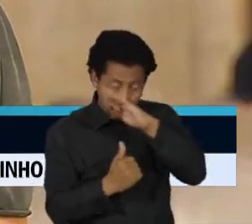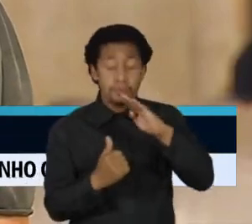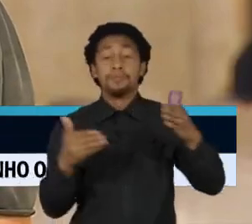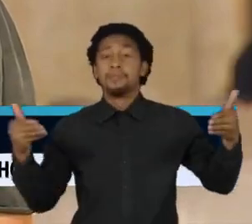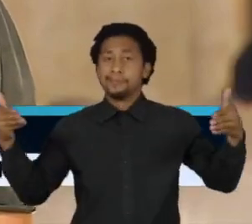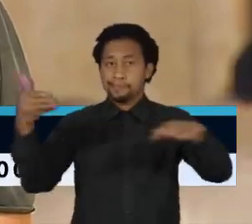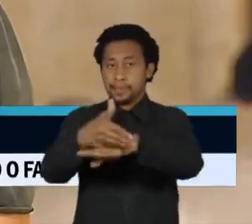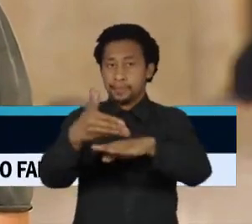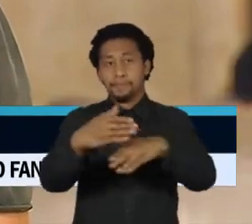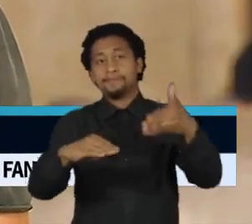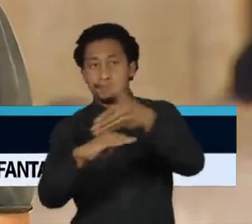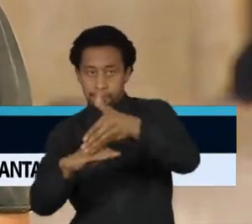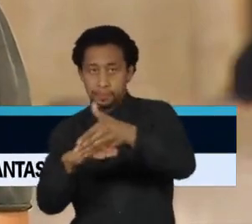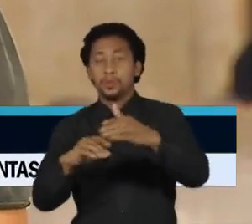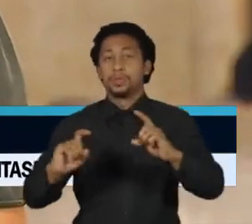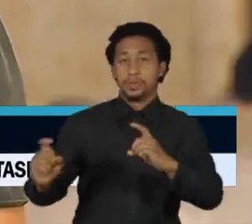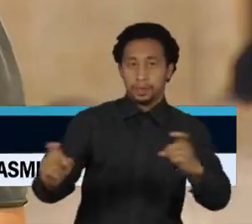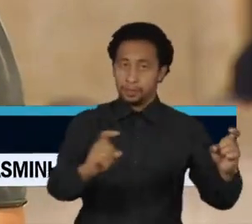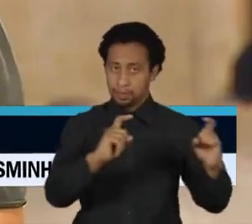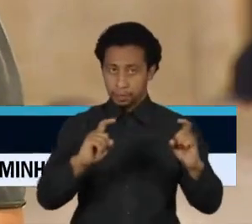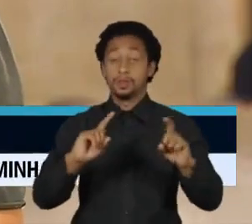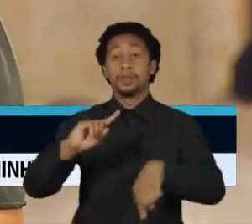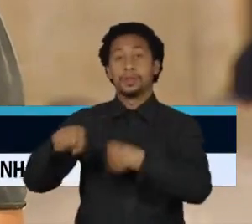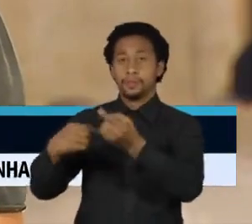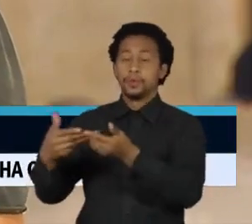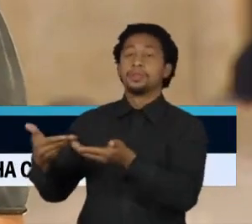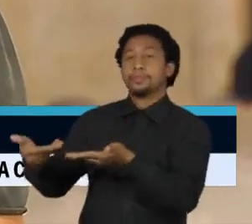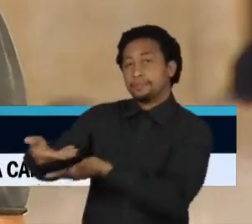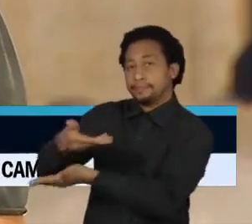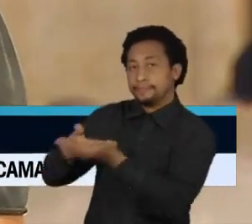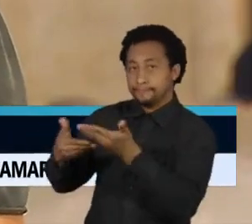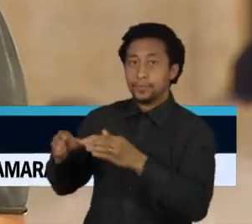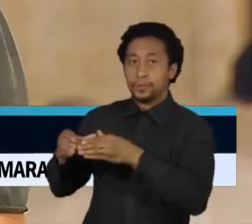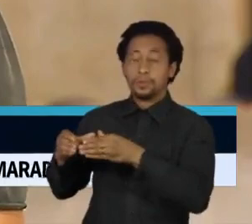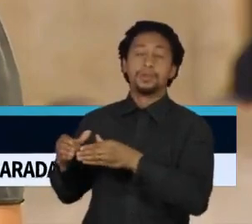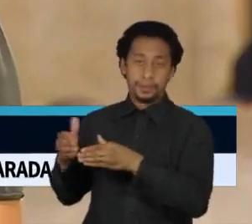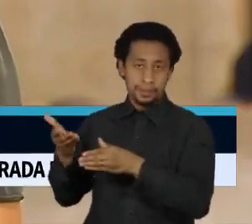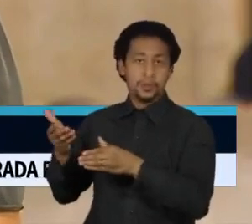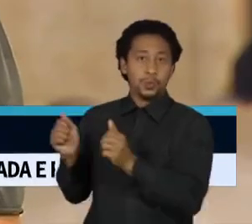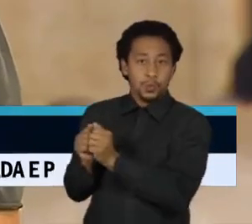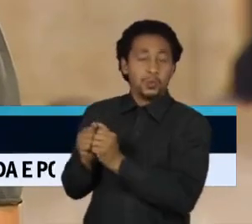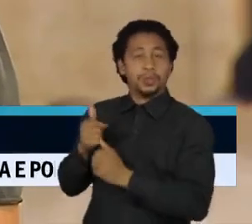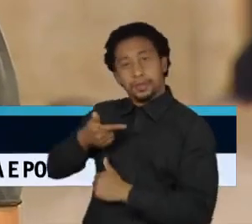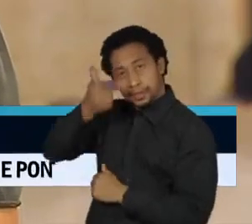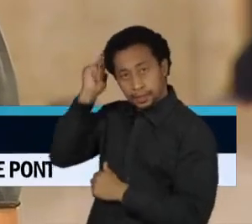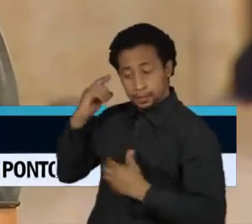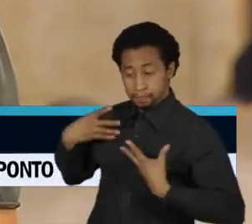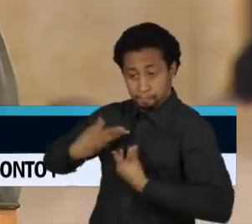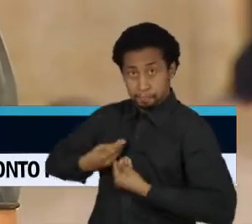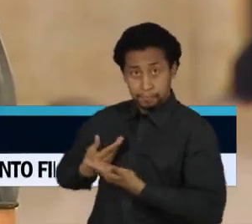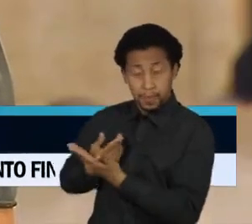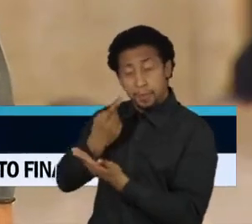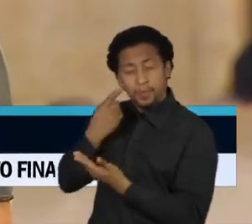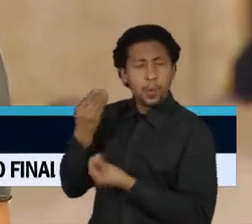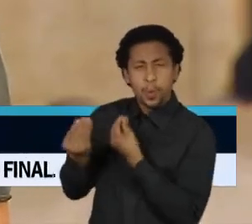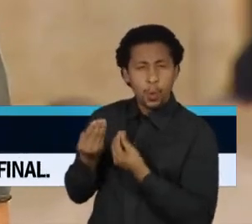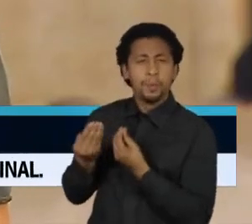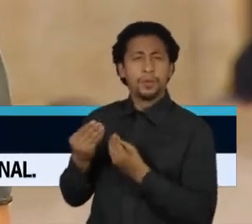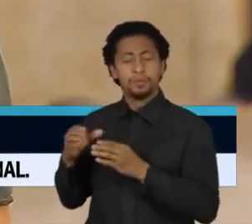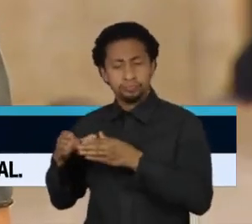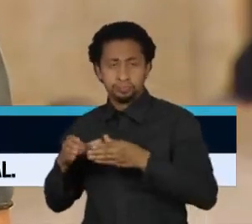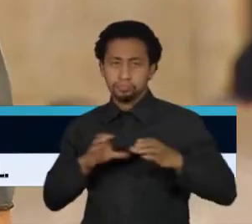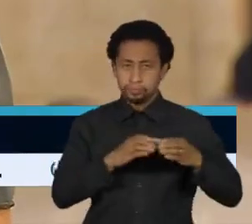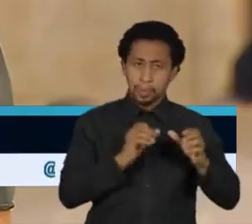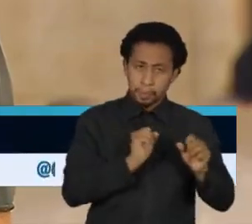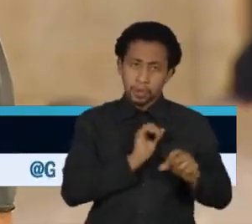Depois, se reuniram com o Alexandre de Moraes para discutirem como os dois lados podem contribuir para